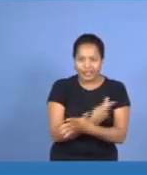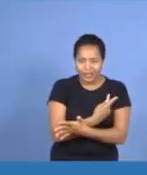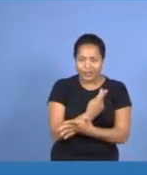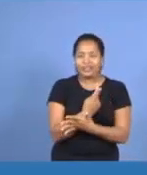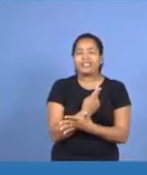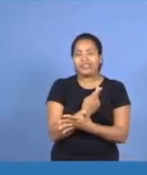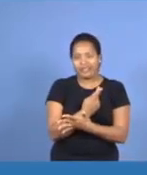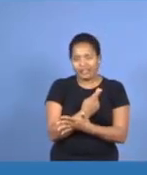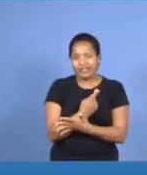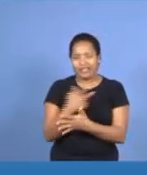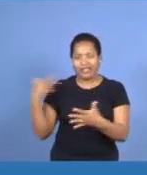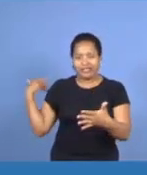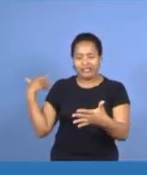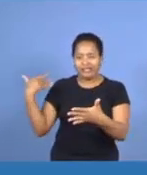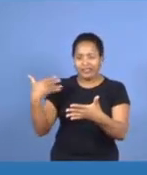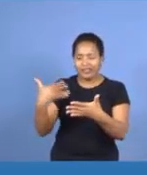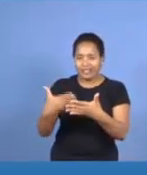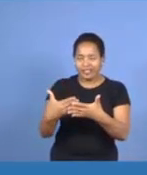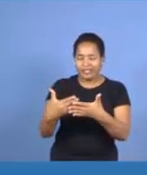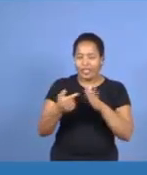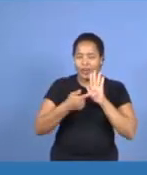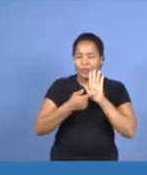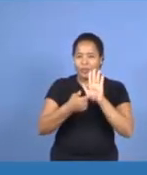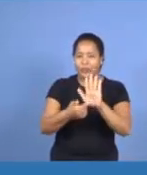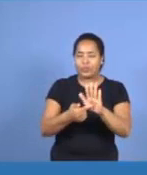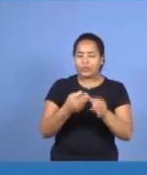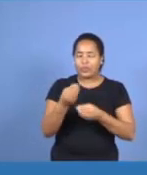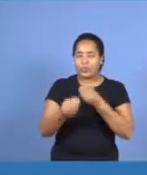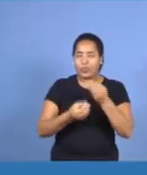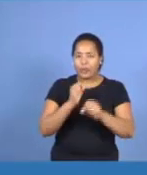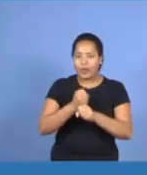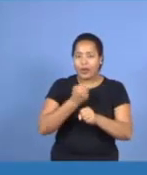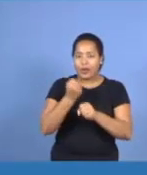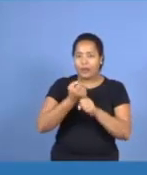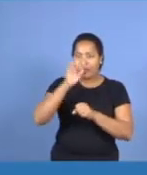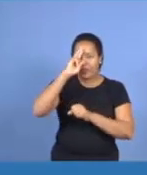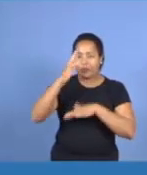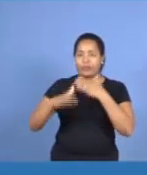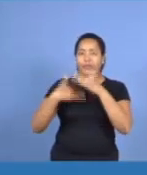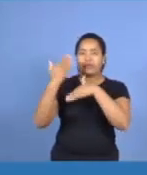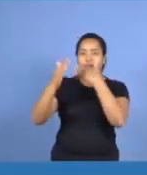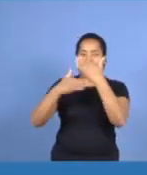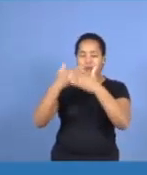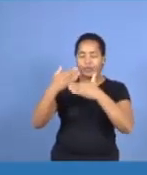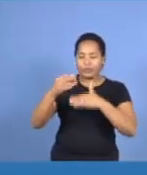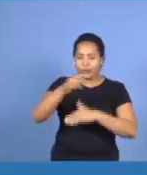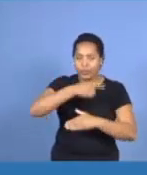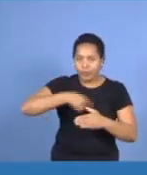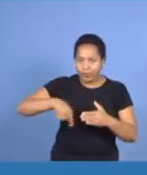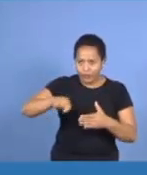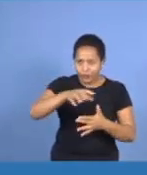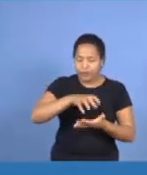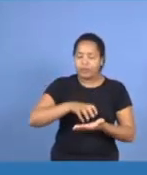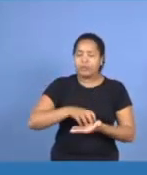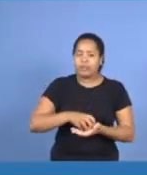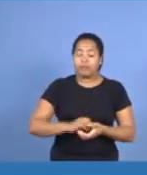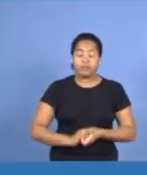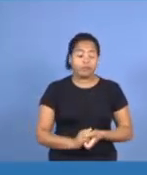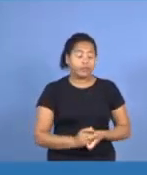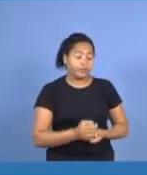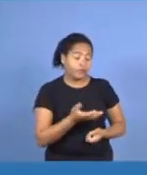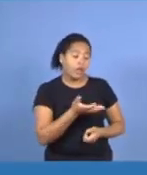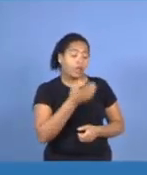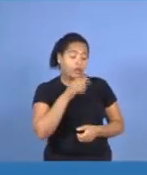dias. Dando prova do crescimento da igreja, da obra do Senhor, no nosso meio. Eu queria que você lembrasse aqui,